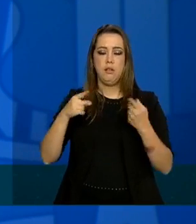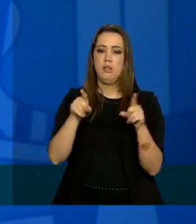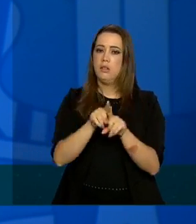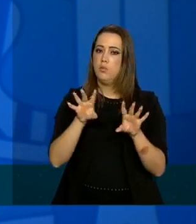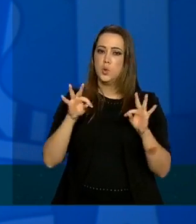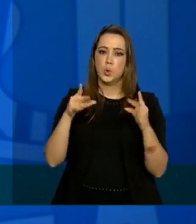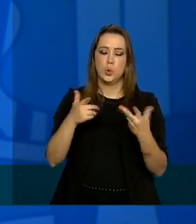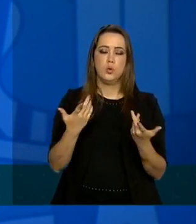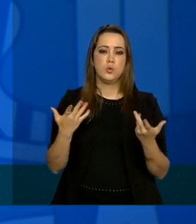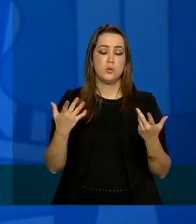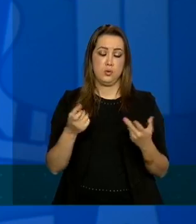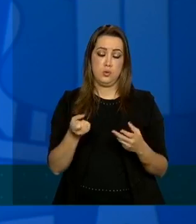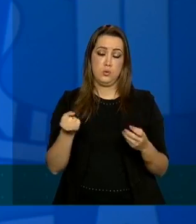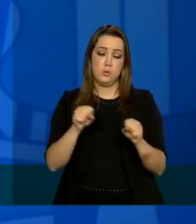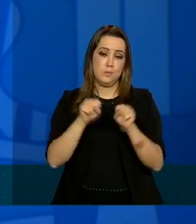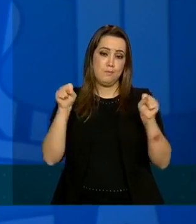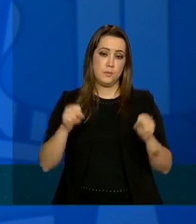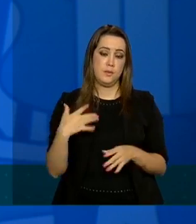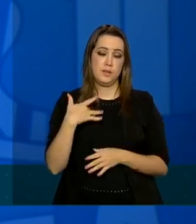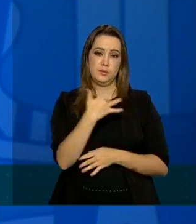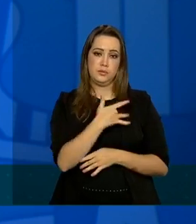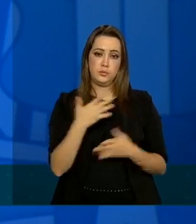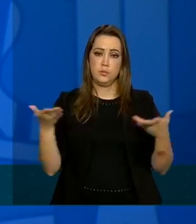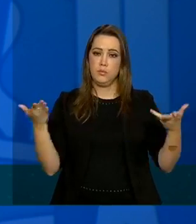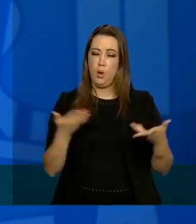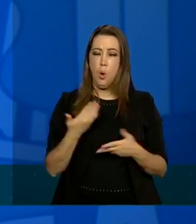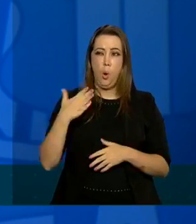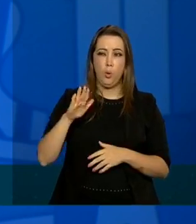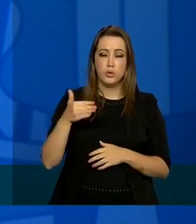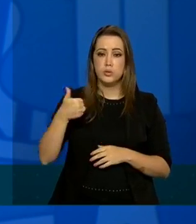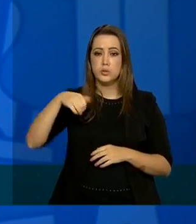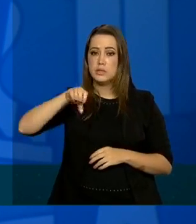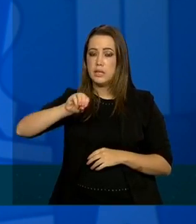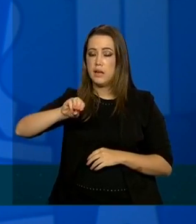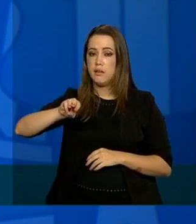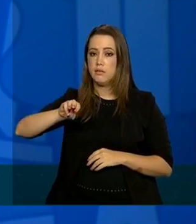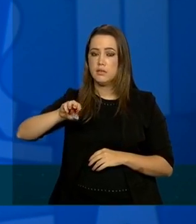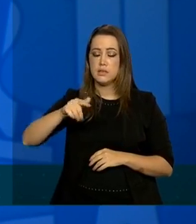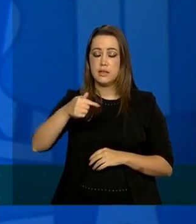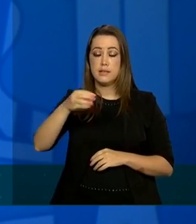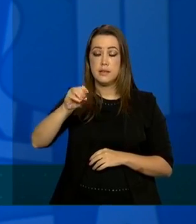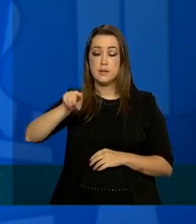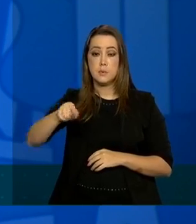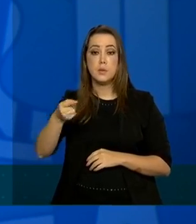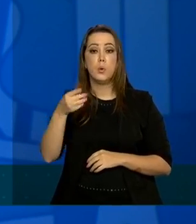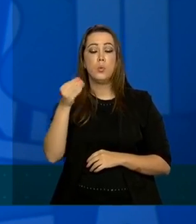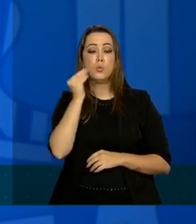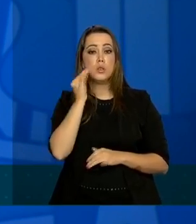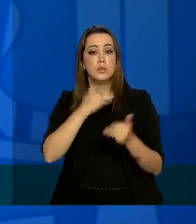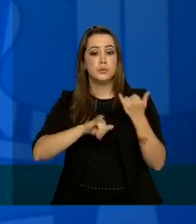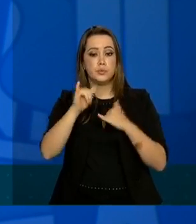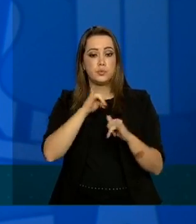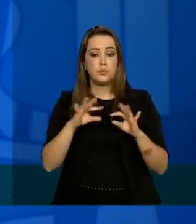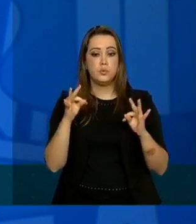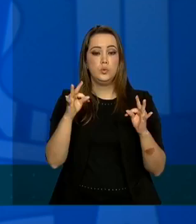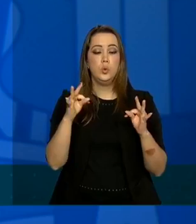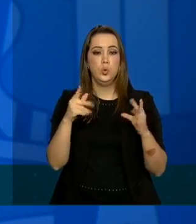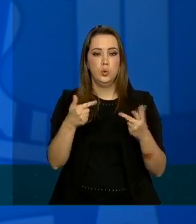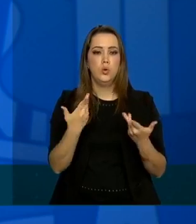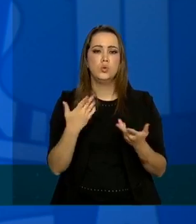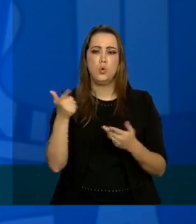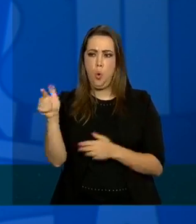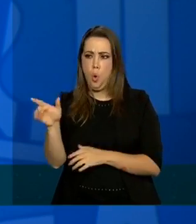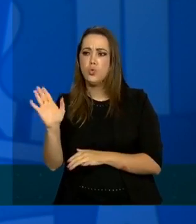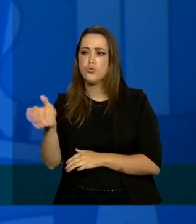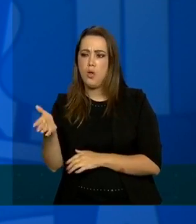apresenta hoje são pouco mais de 700 mil exames registrados não que eles não que outros não devem ter